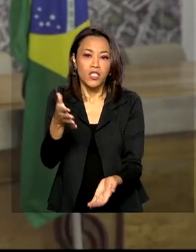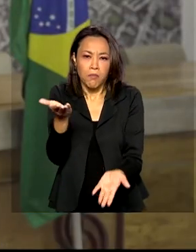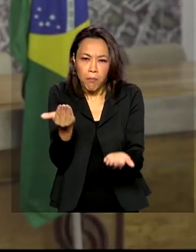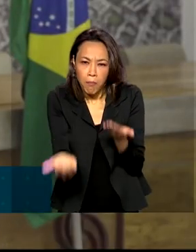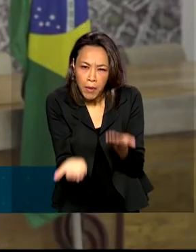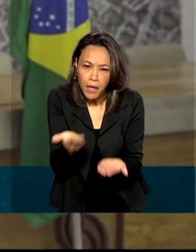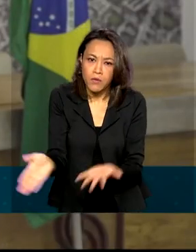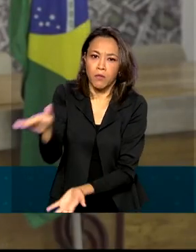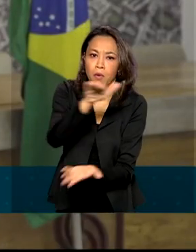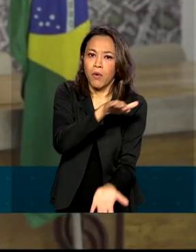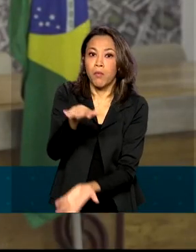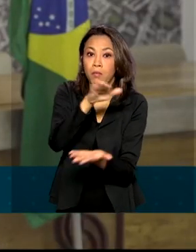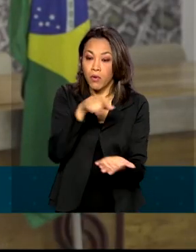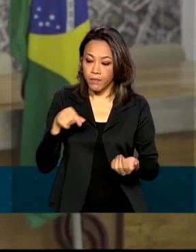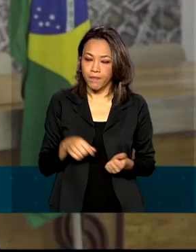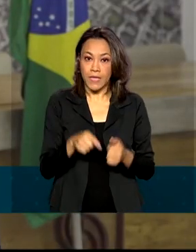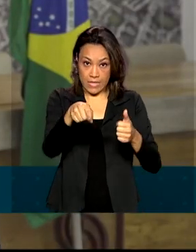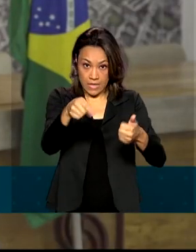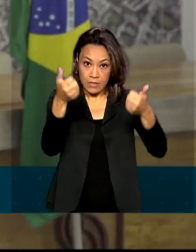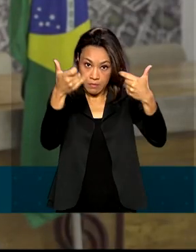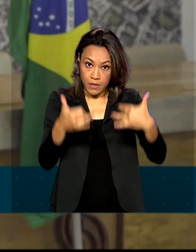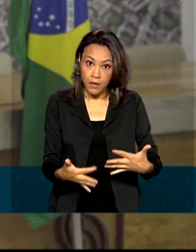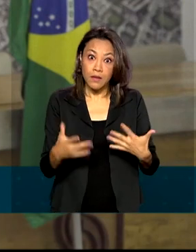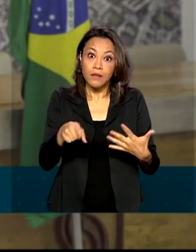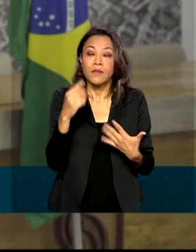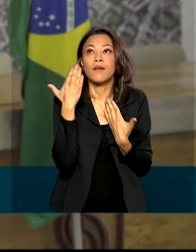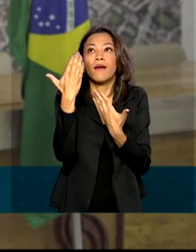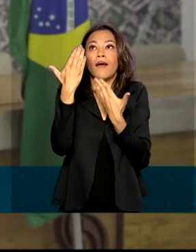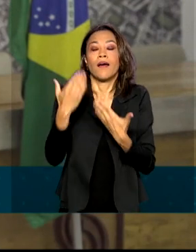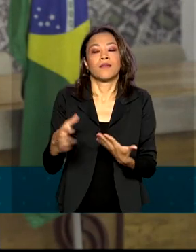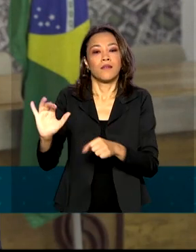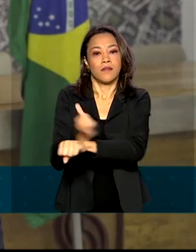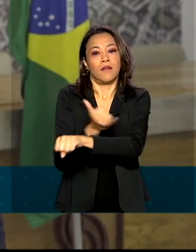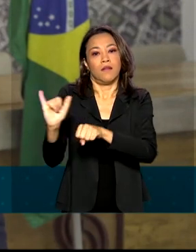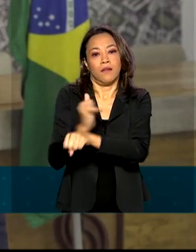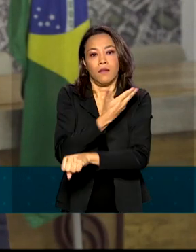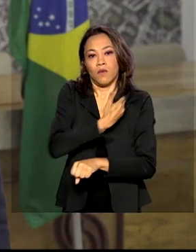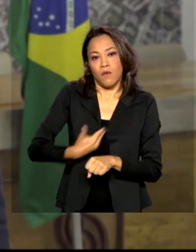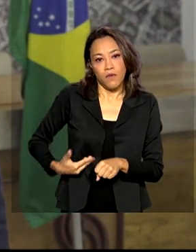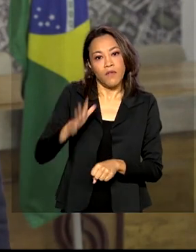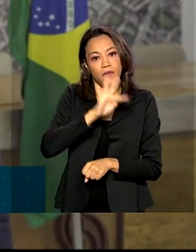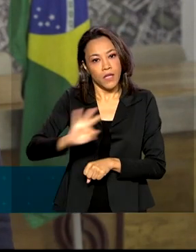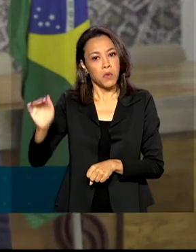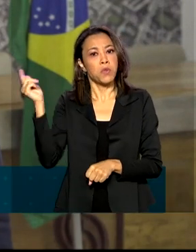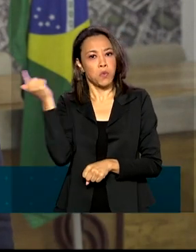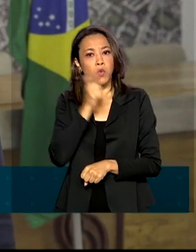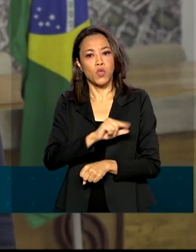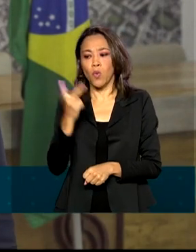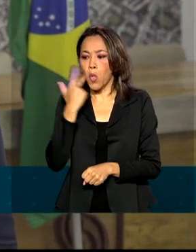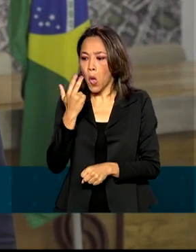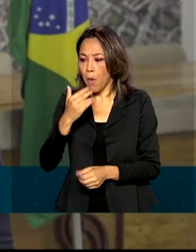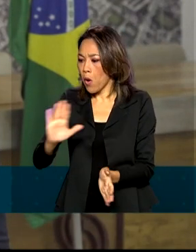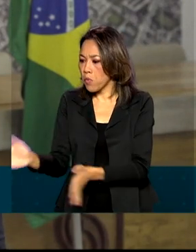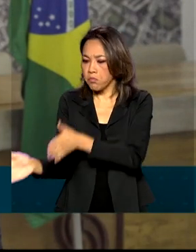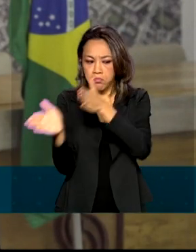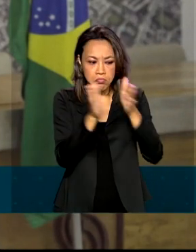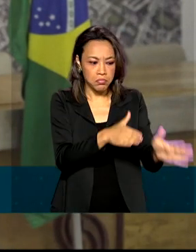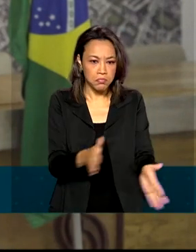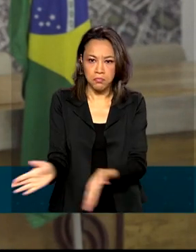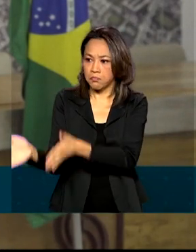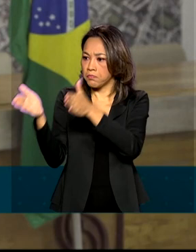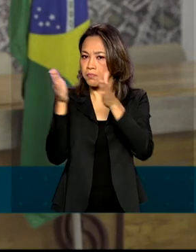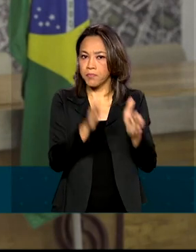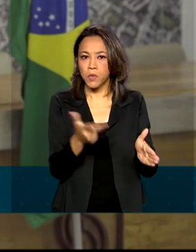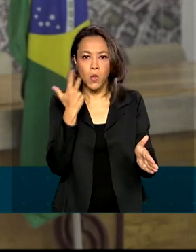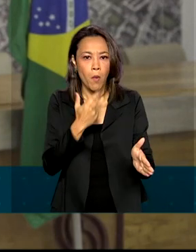graças às medidas adotadas pelo governo federal, que garantiram o funcionamento dos portos. Todas as medidas